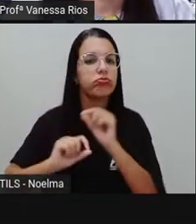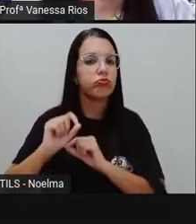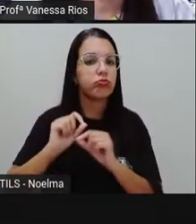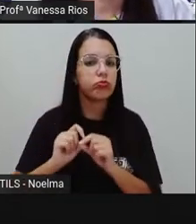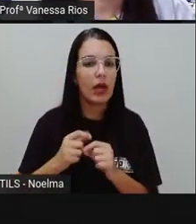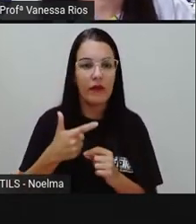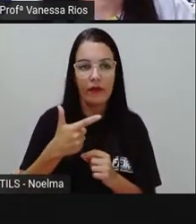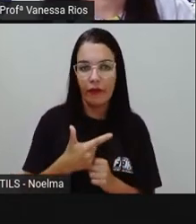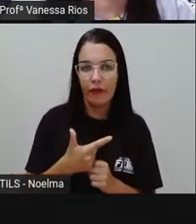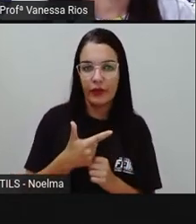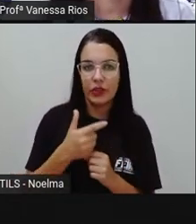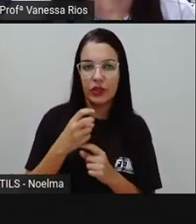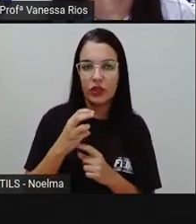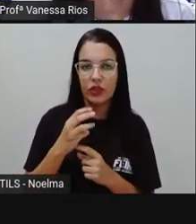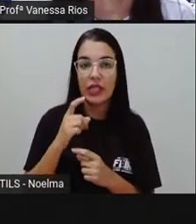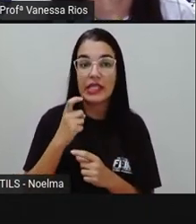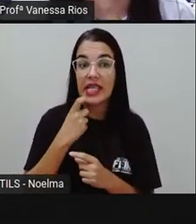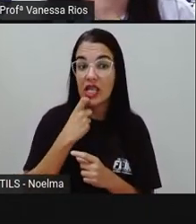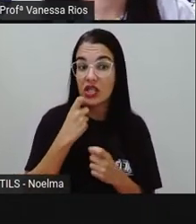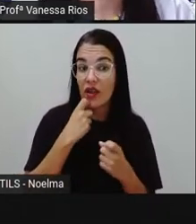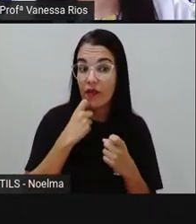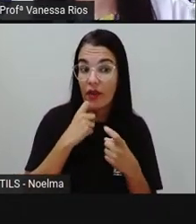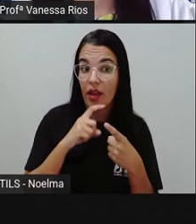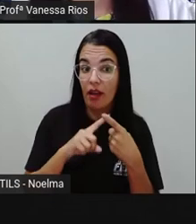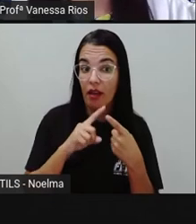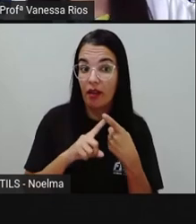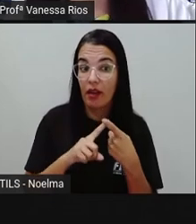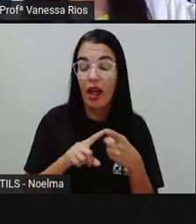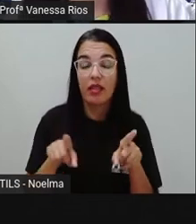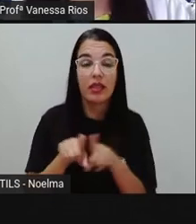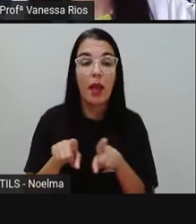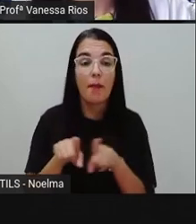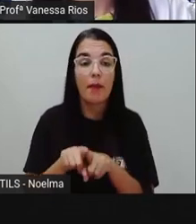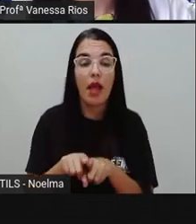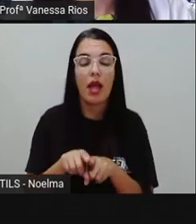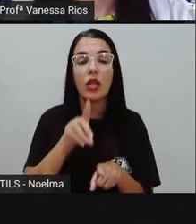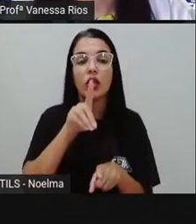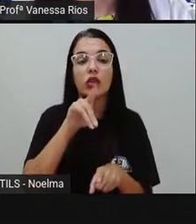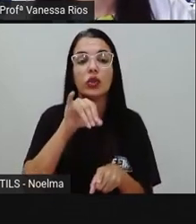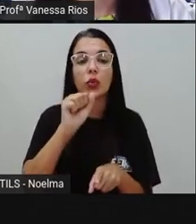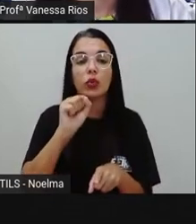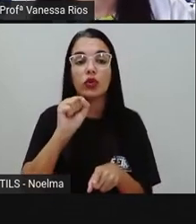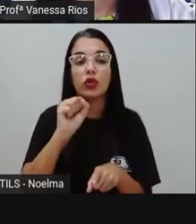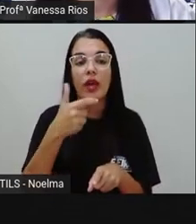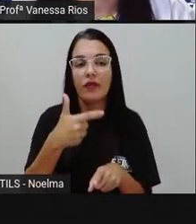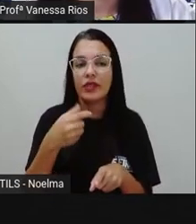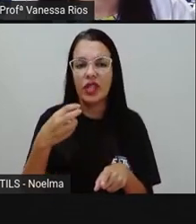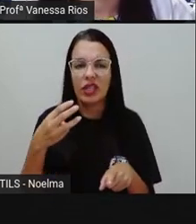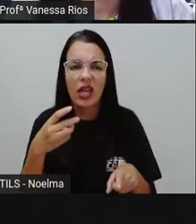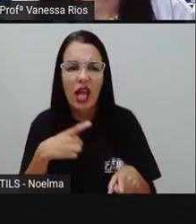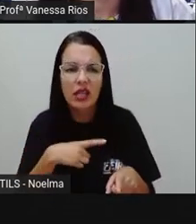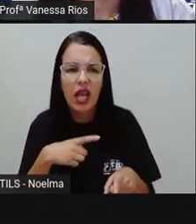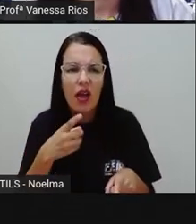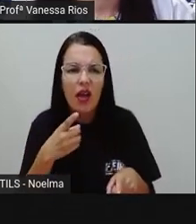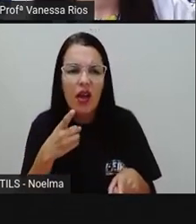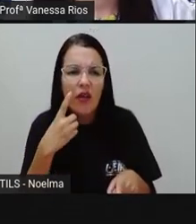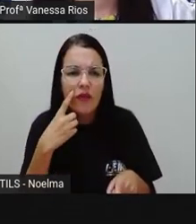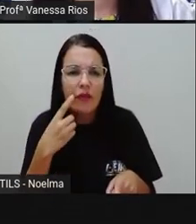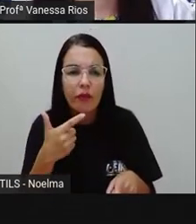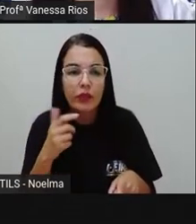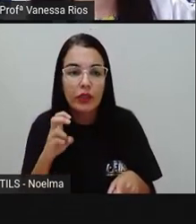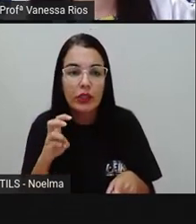aqui para a temperatura máxima de sexta-feira e uma coluna também com o mesmo tamanho, né? A gente percebe pelo mesmo valor